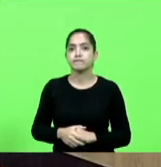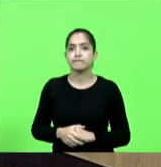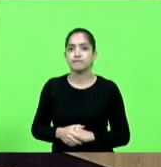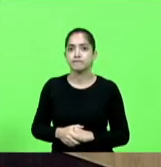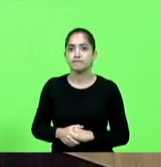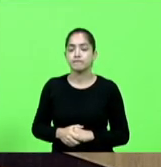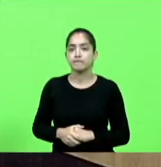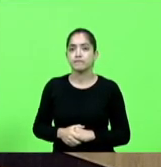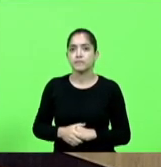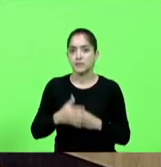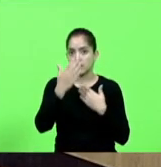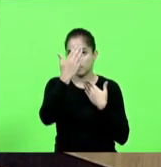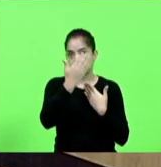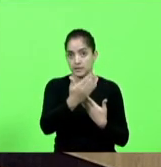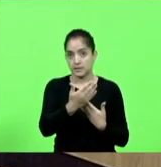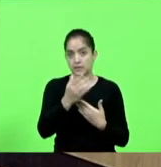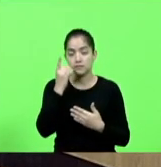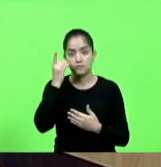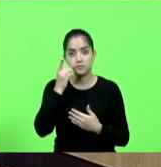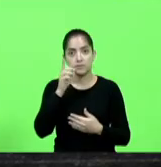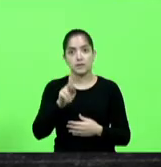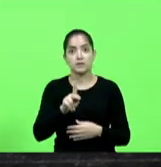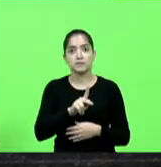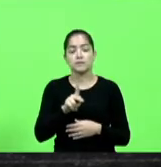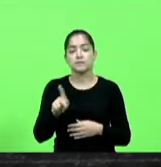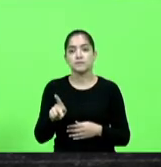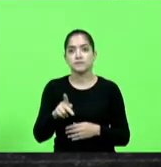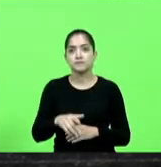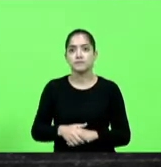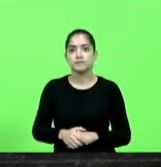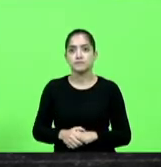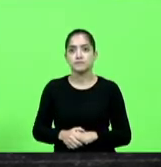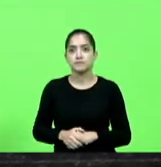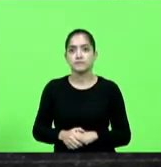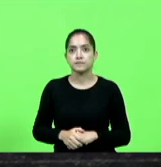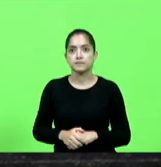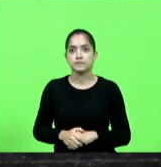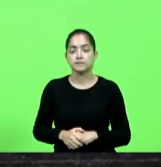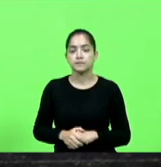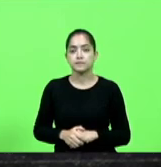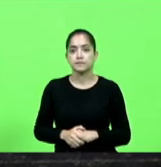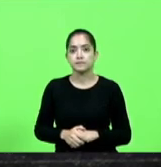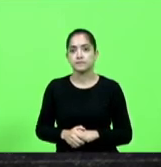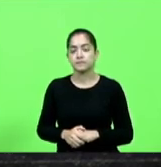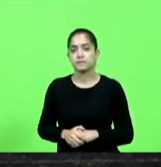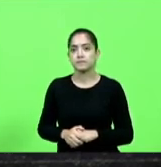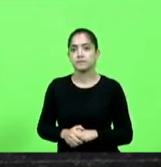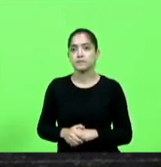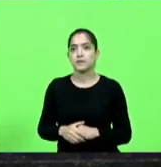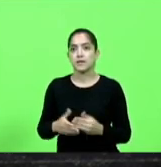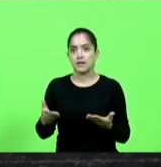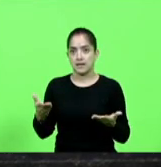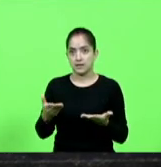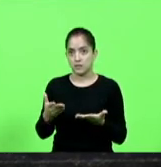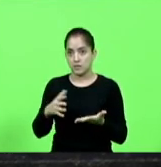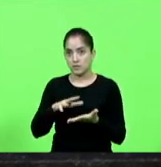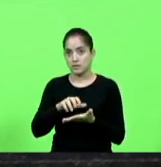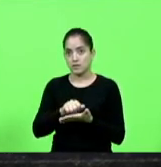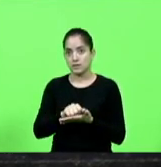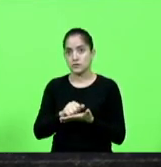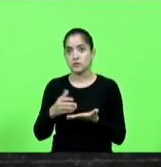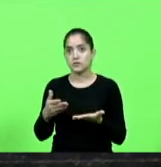obrigado deputado padre pedro baldeceira o próximo bloco